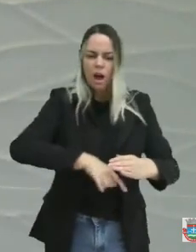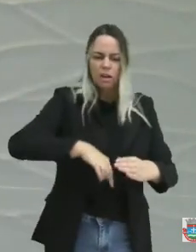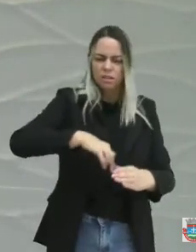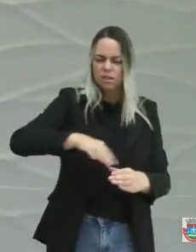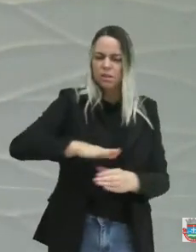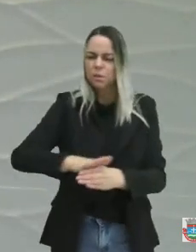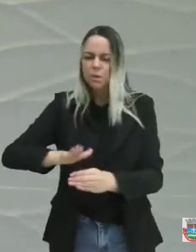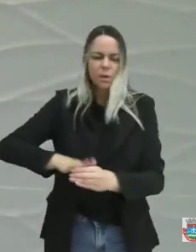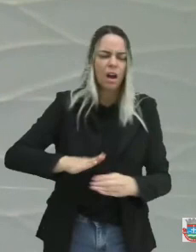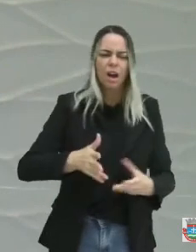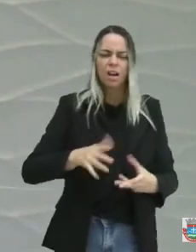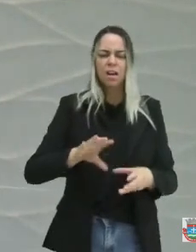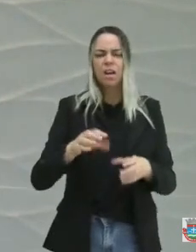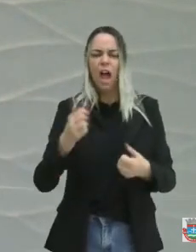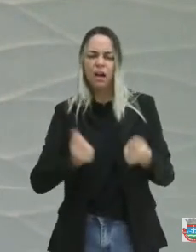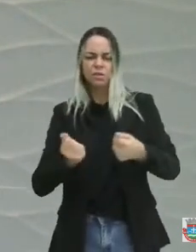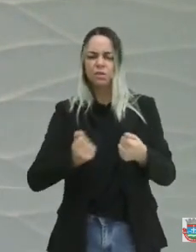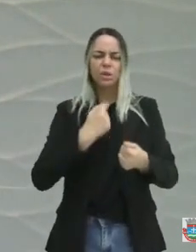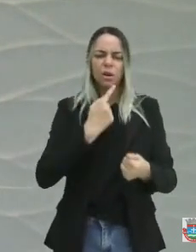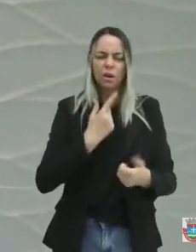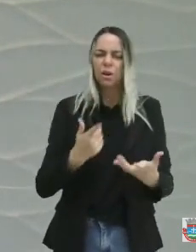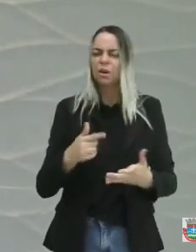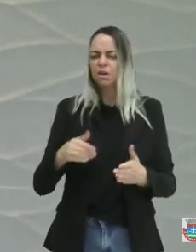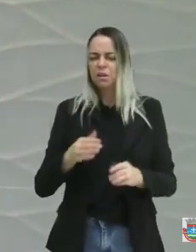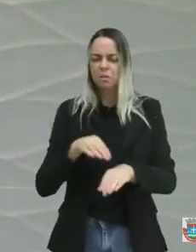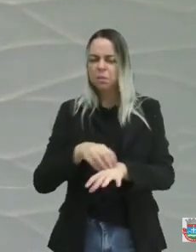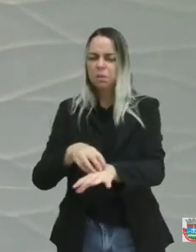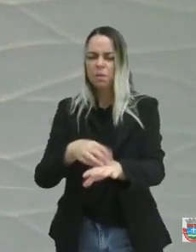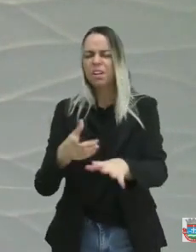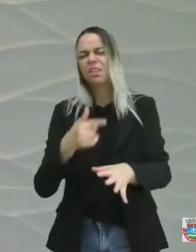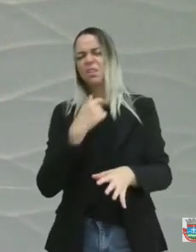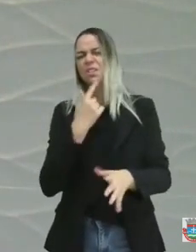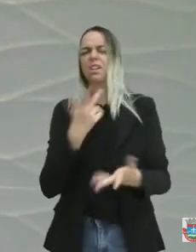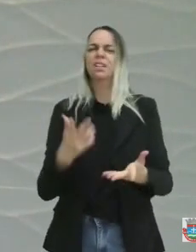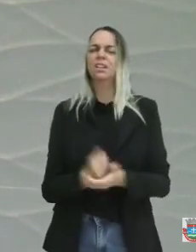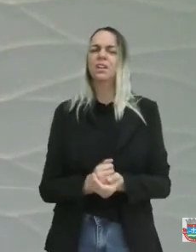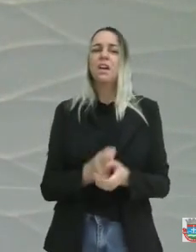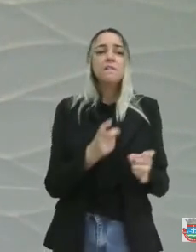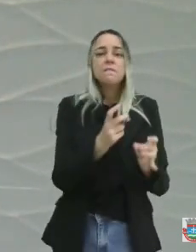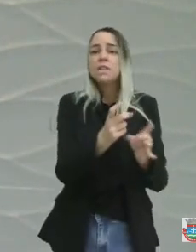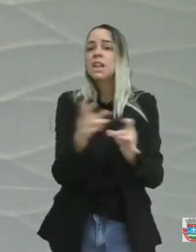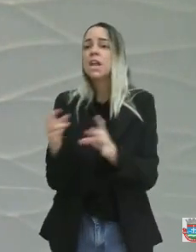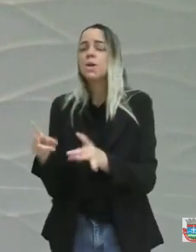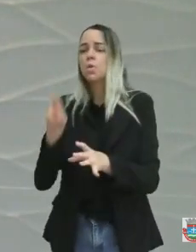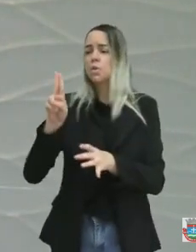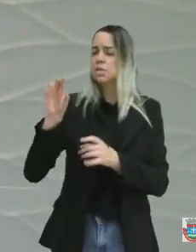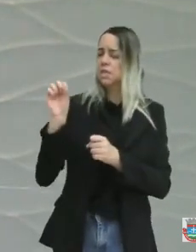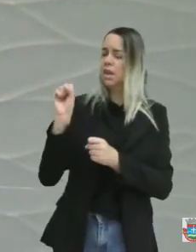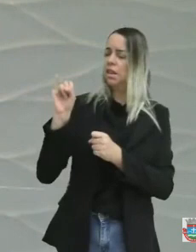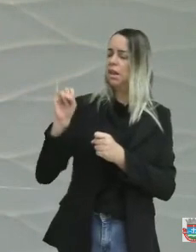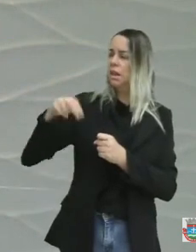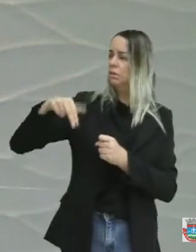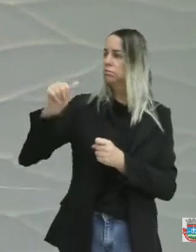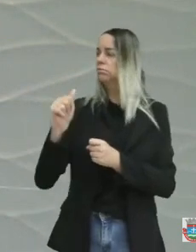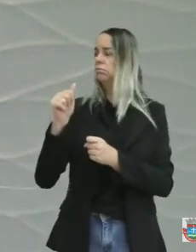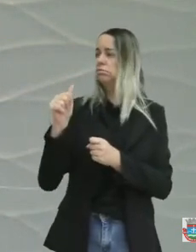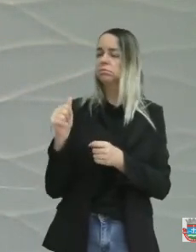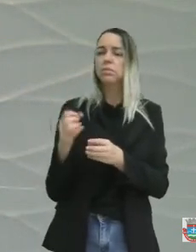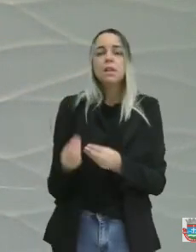muito pior está aí. E venderam a usina de asfalto, venderam não, doaram por 20 mil reais,